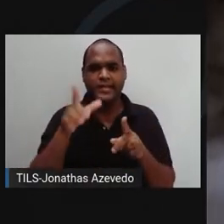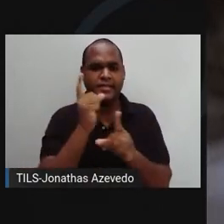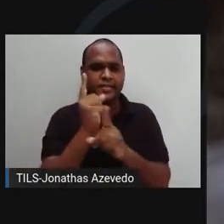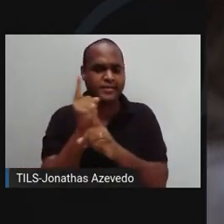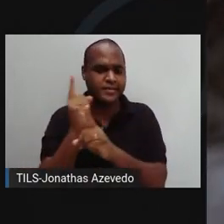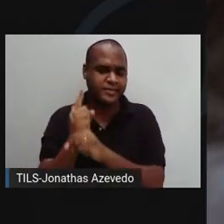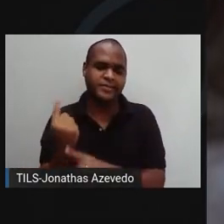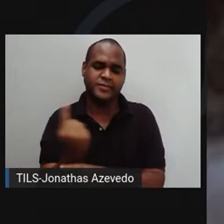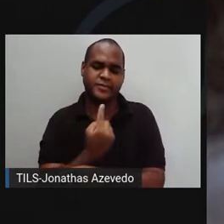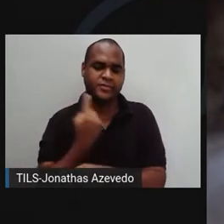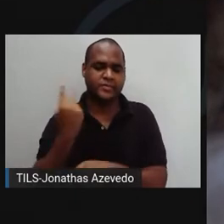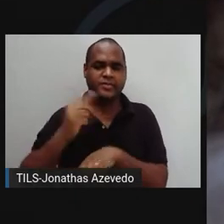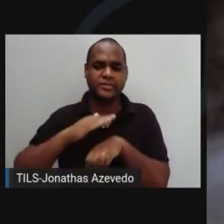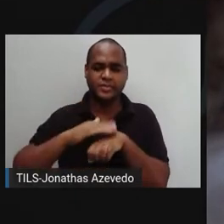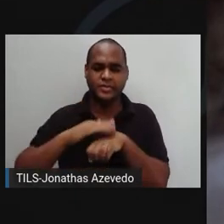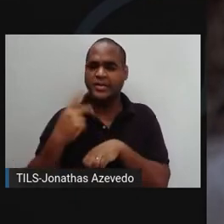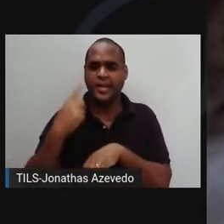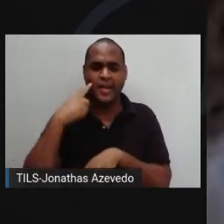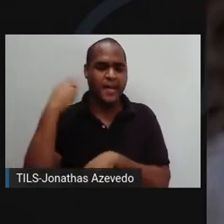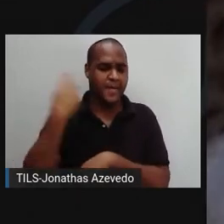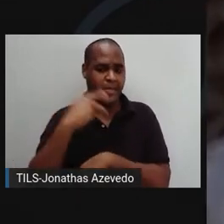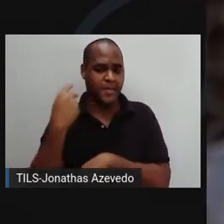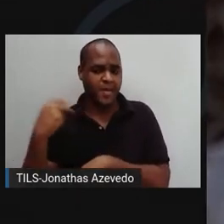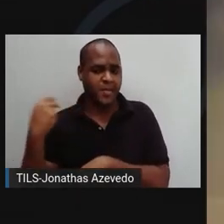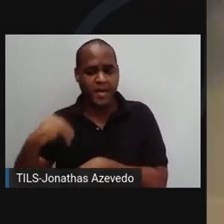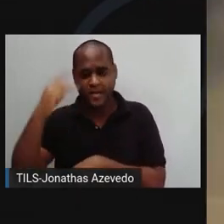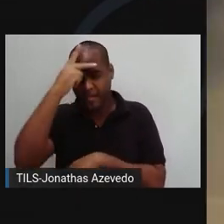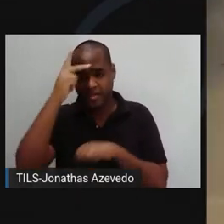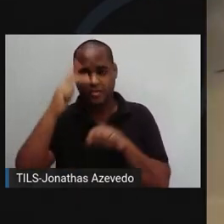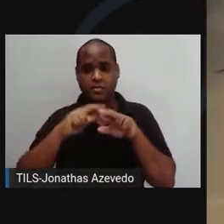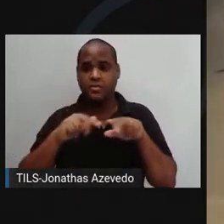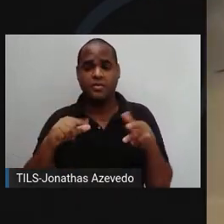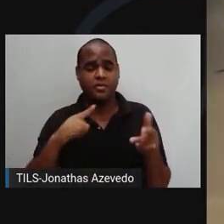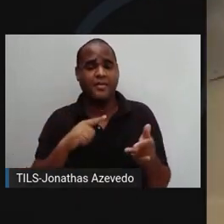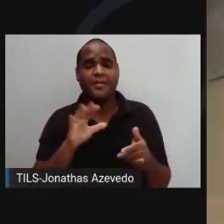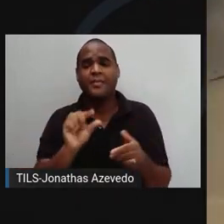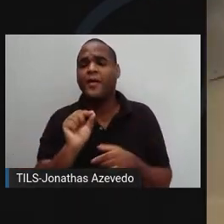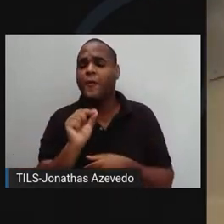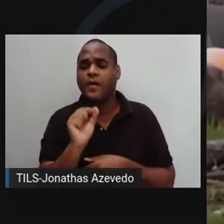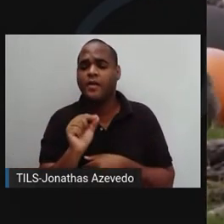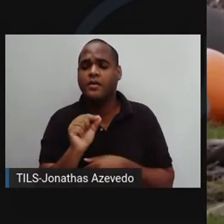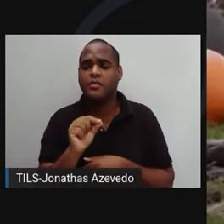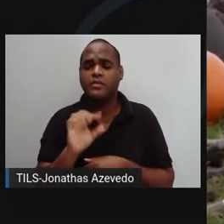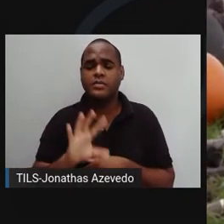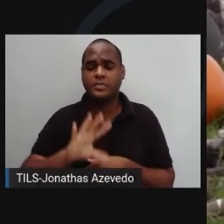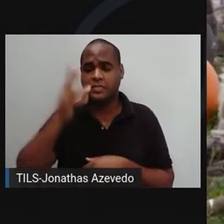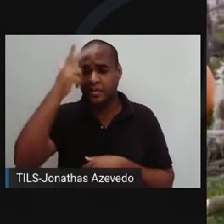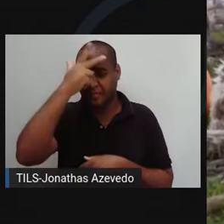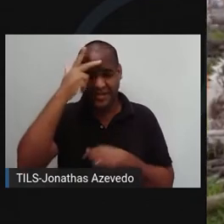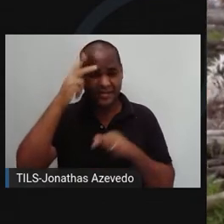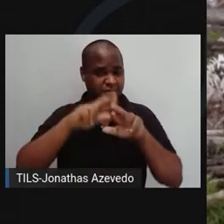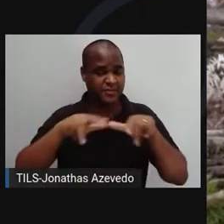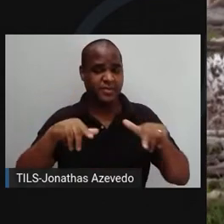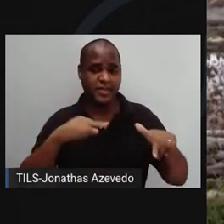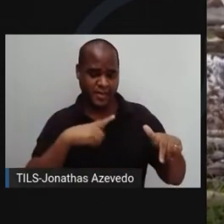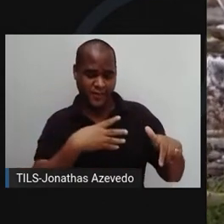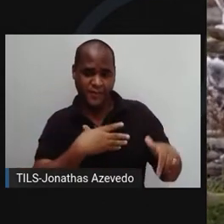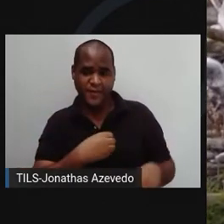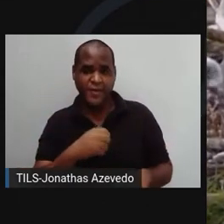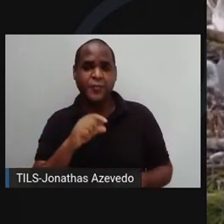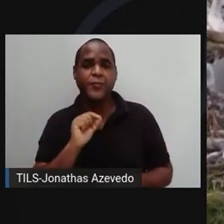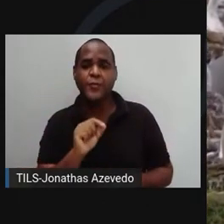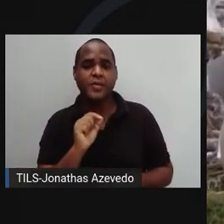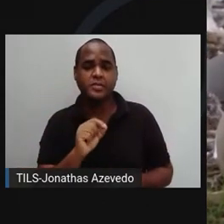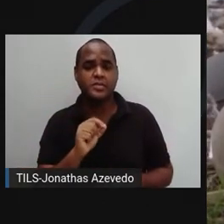justamente porque aqui não havia ameaça de nenhum predador, eles não contavam que o maior inimigo para os seus filhotes são